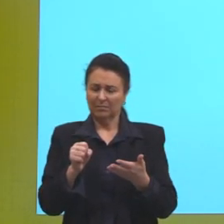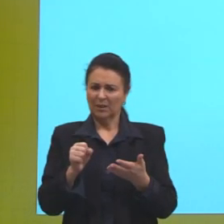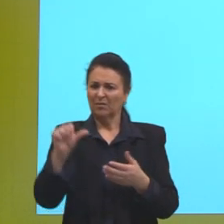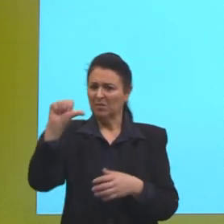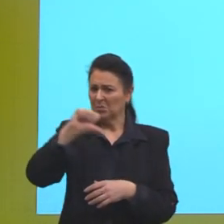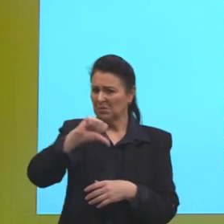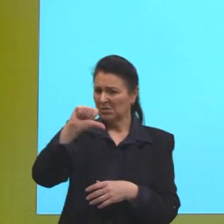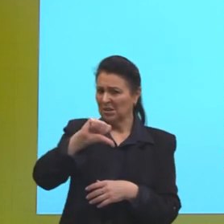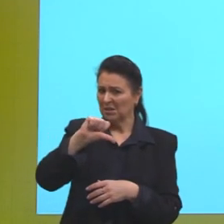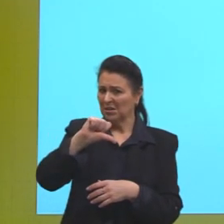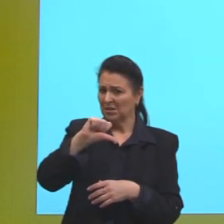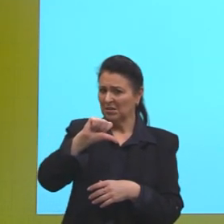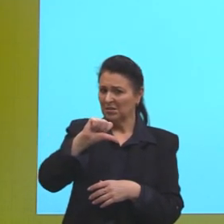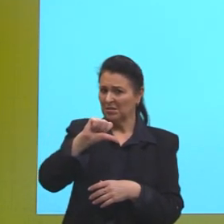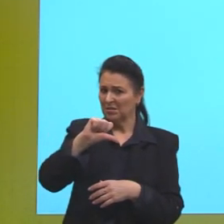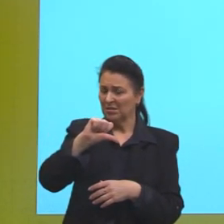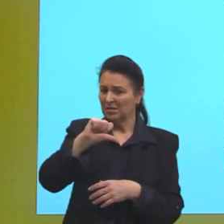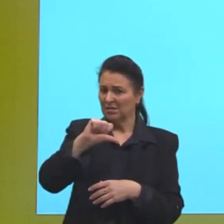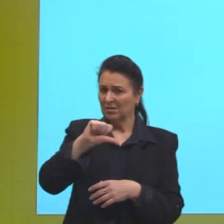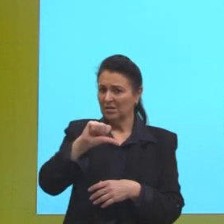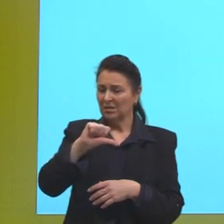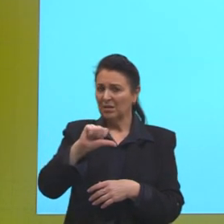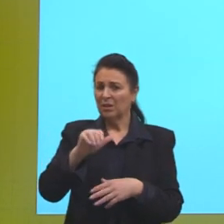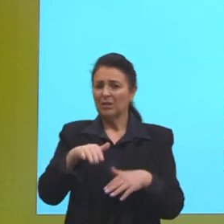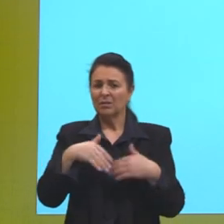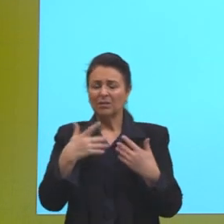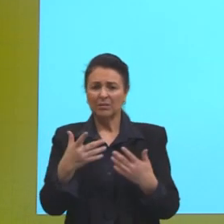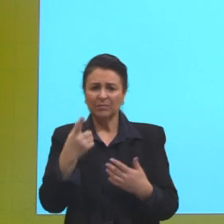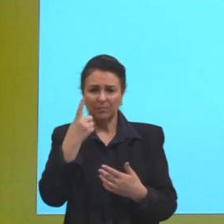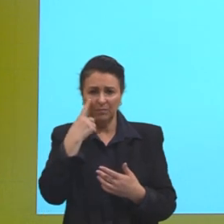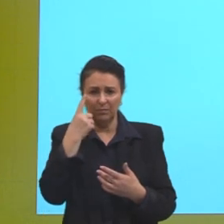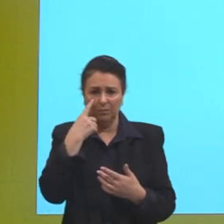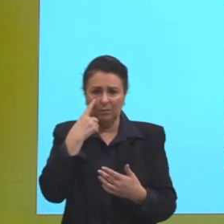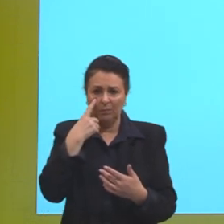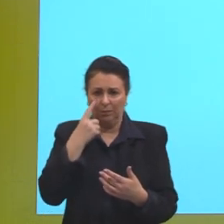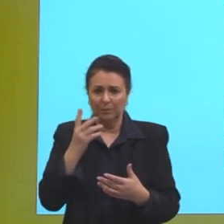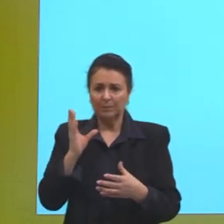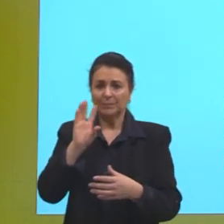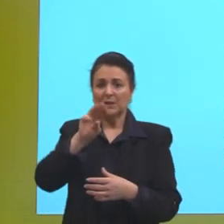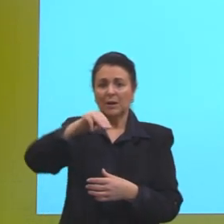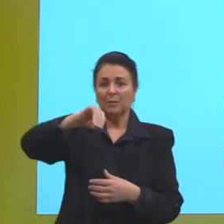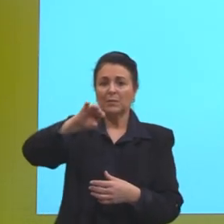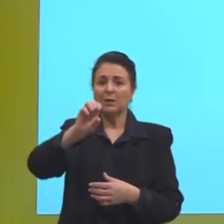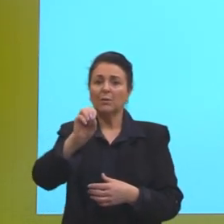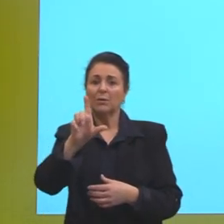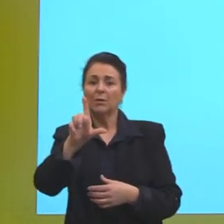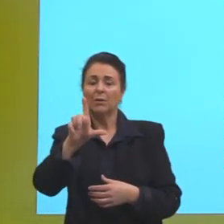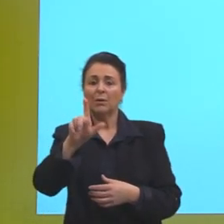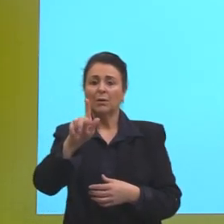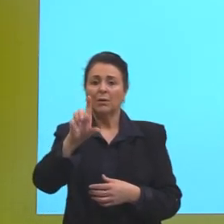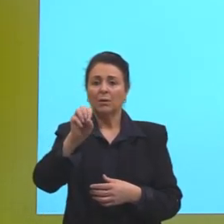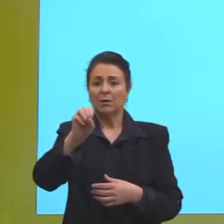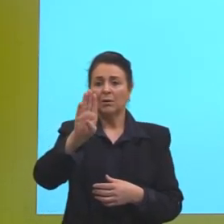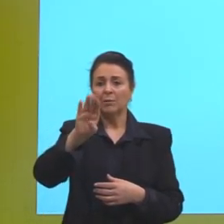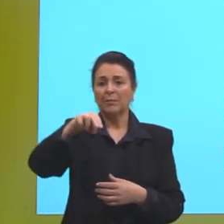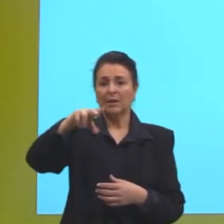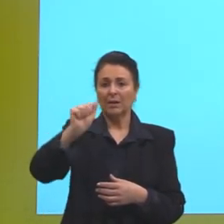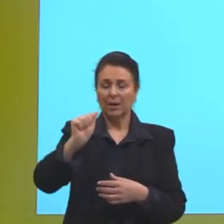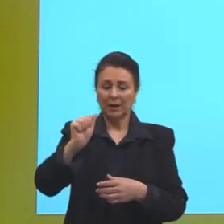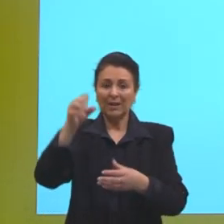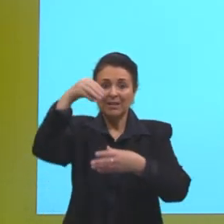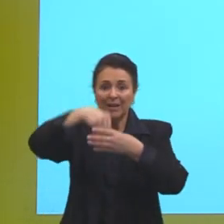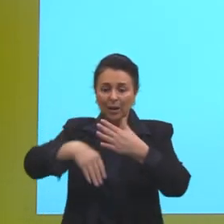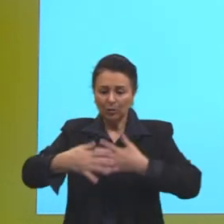prejudicada. Então, aqui vai de encontro exatamente com o que a mioglobina é responsável, que ela está lá no tecido muscular